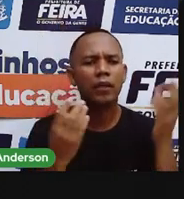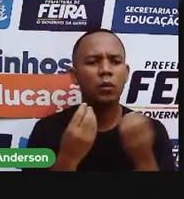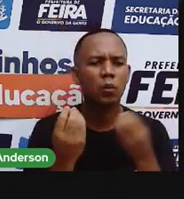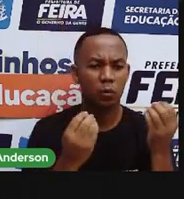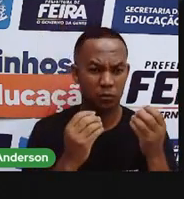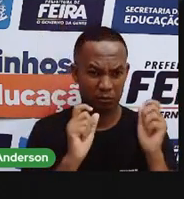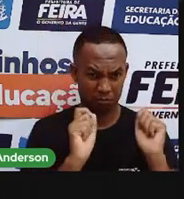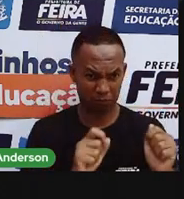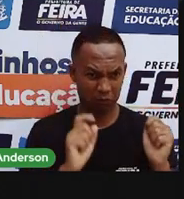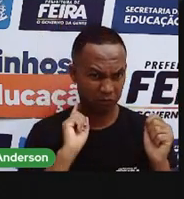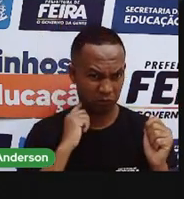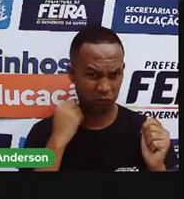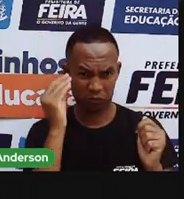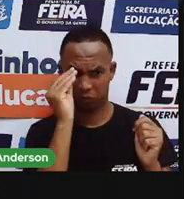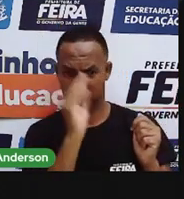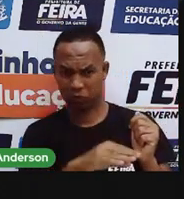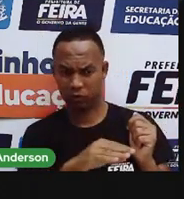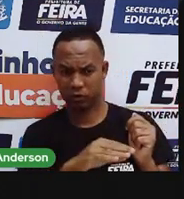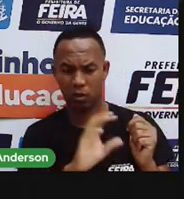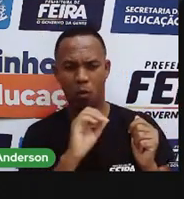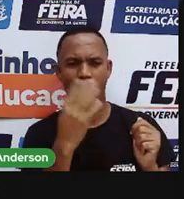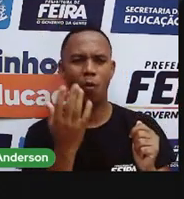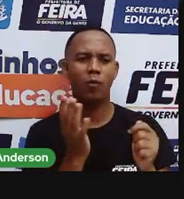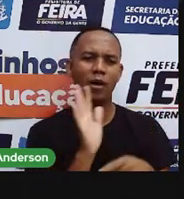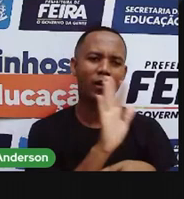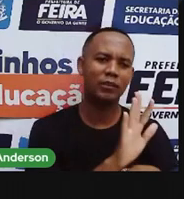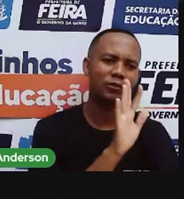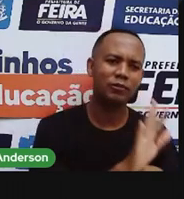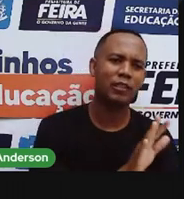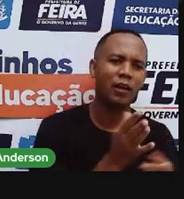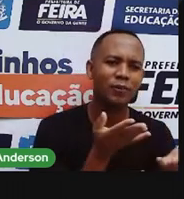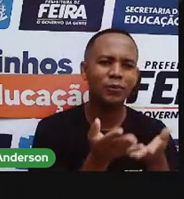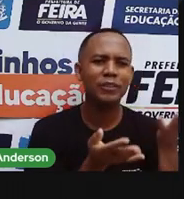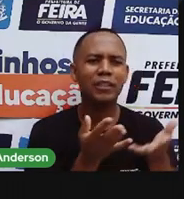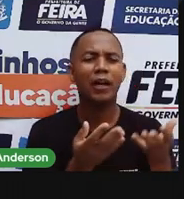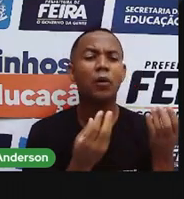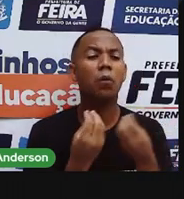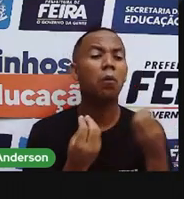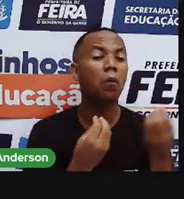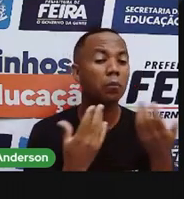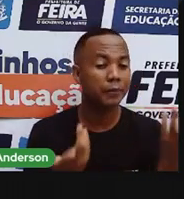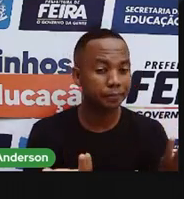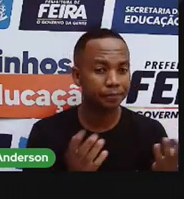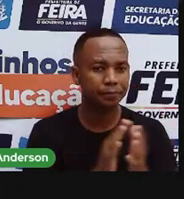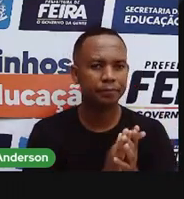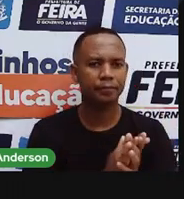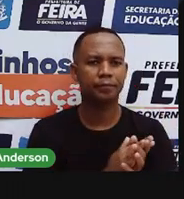poluir? Será que a gente tem que preservar? Será que gente tem que cuidar? O que a gente precisa fazer?